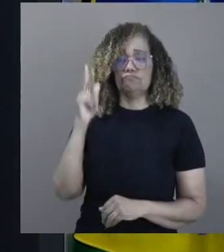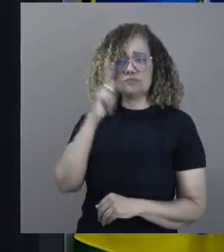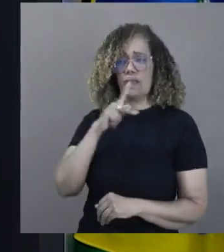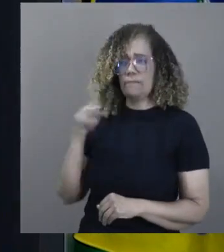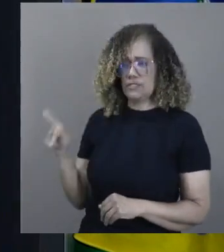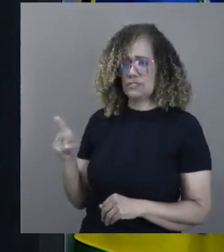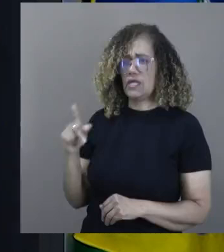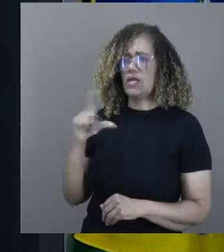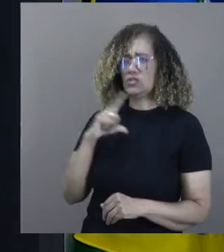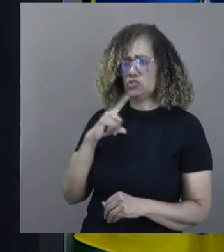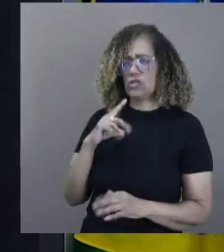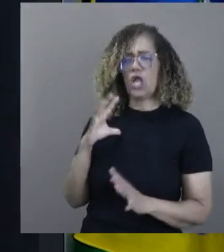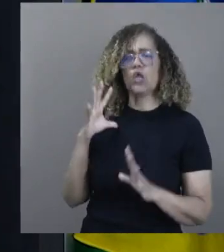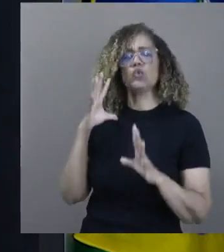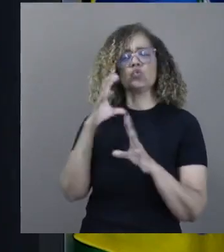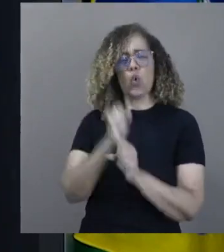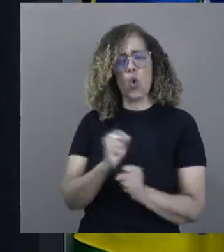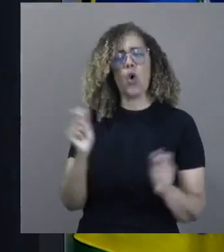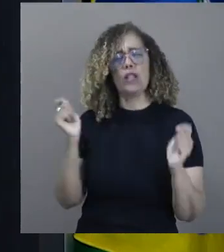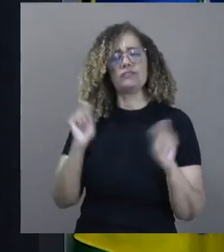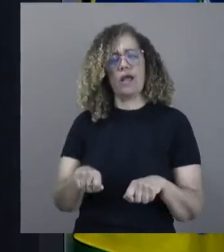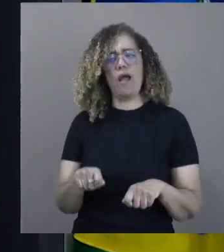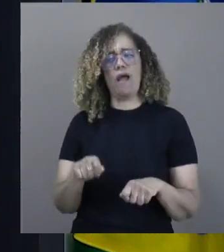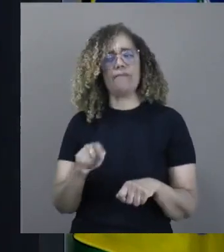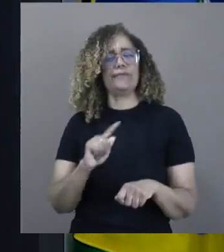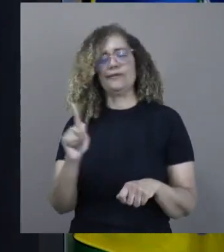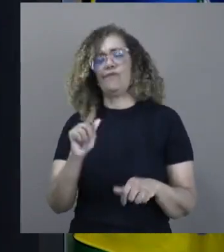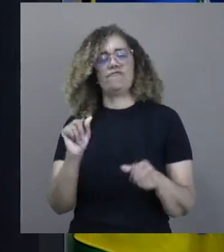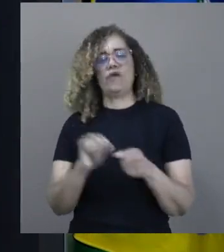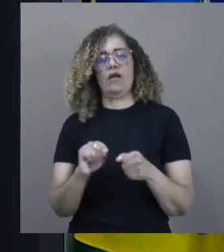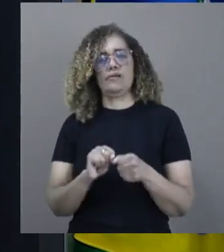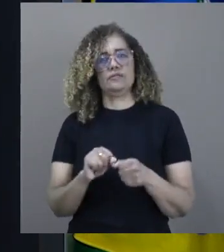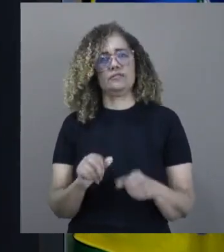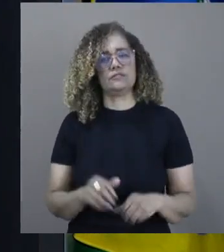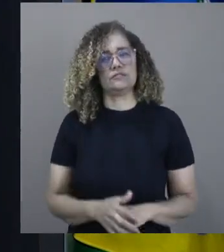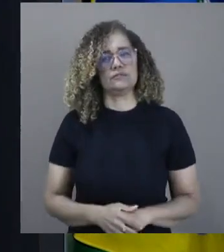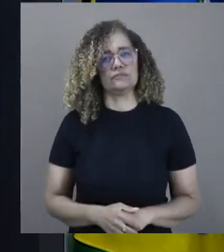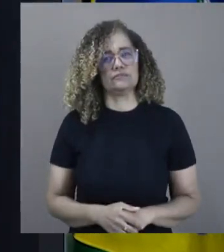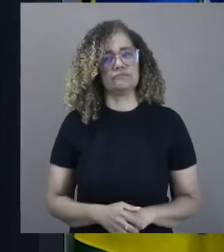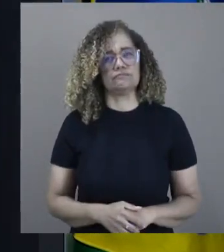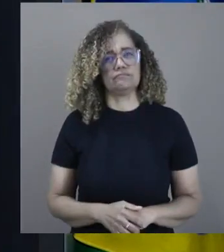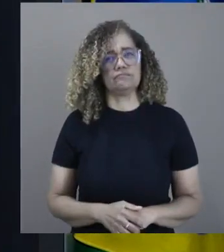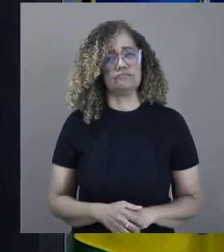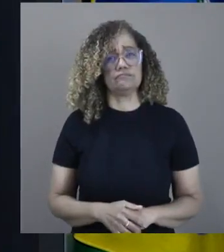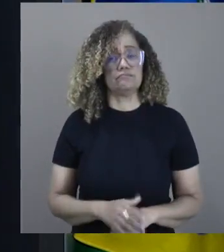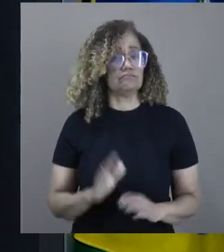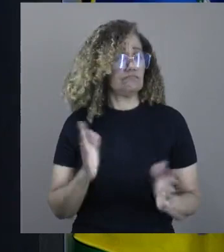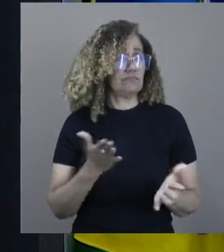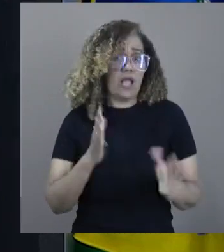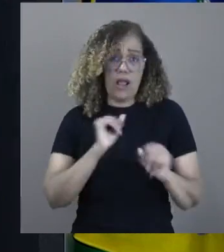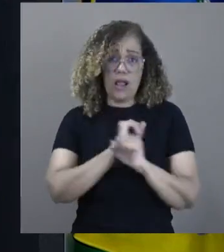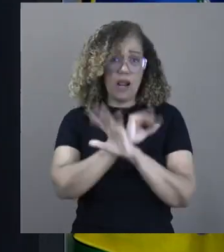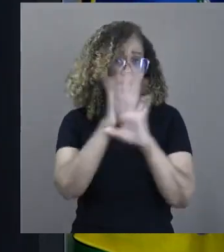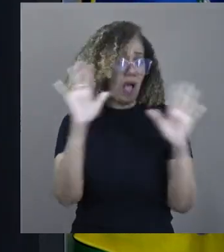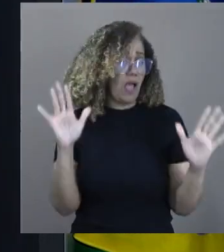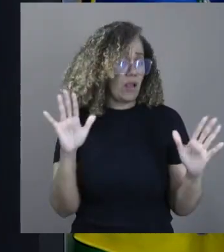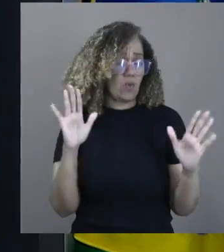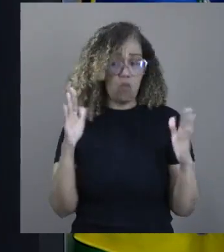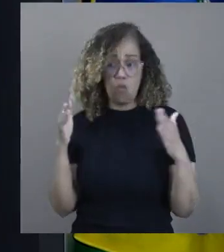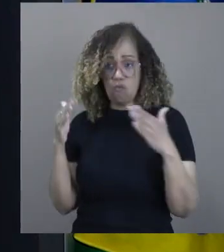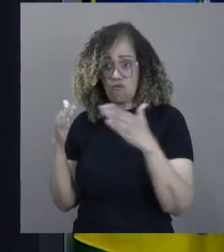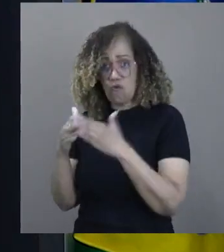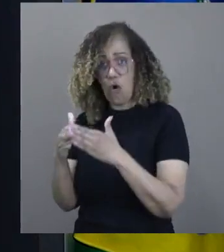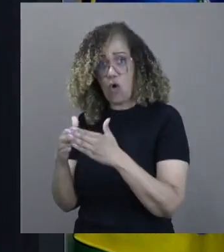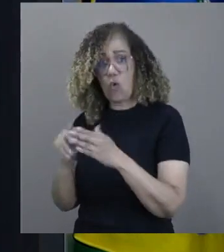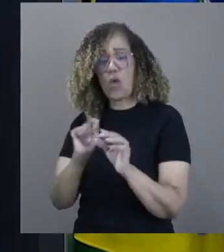todas as condições para o fazê-lo. Está claro que o foco do Plano é a